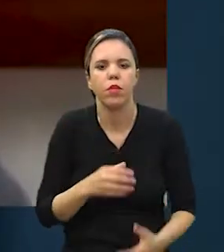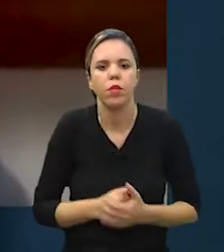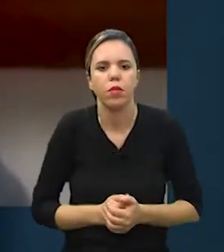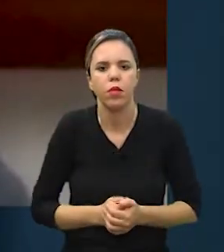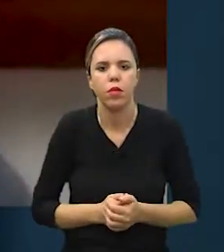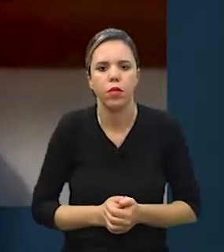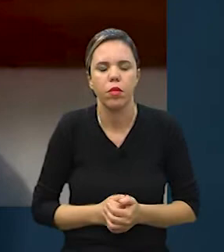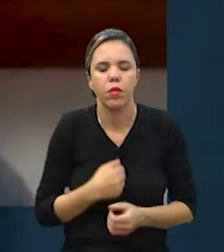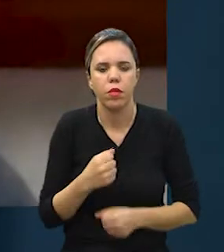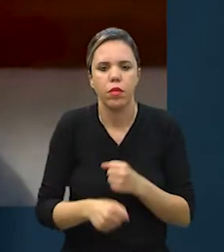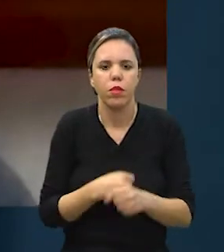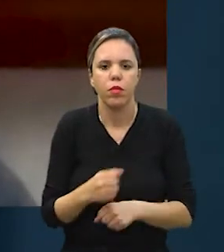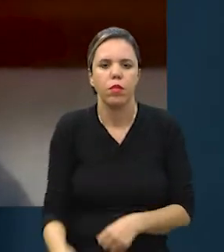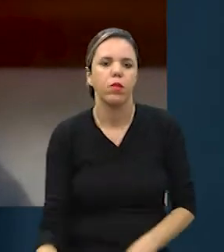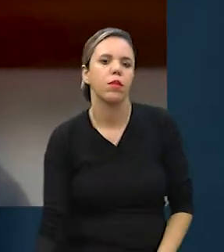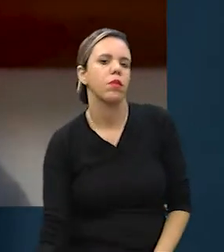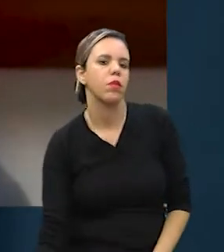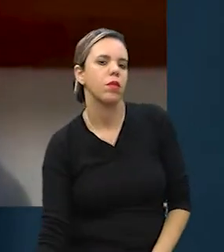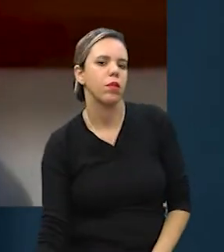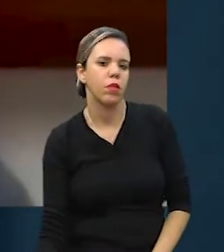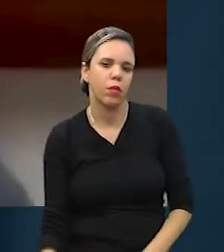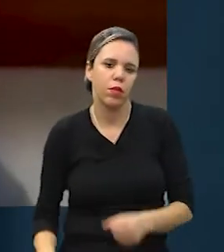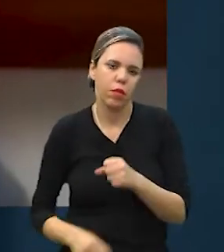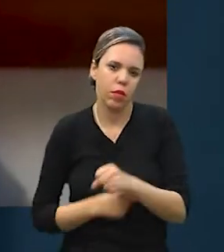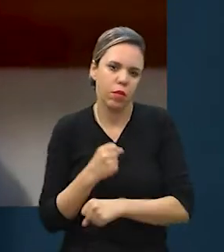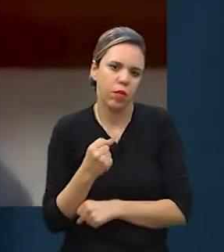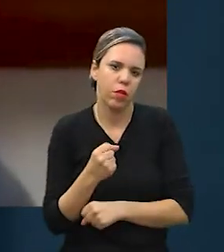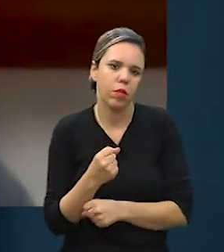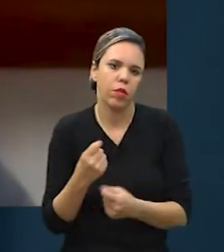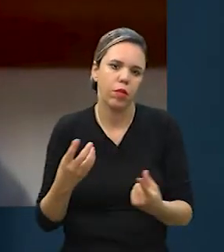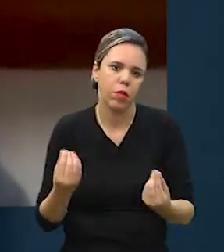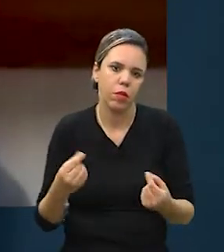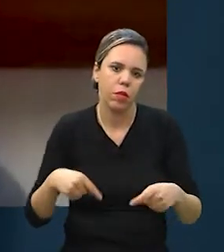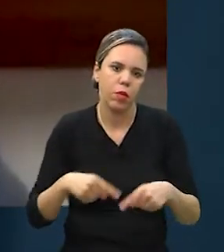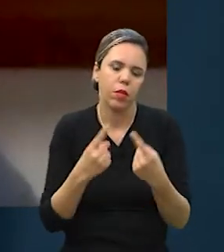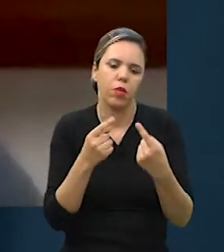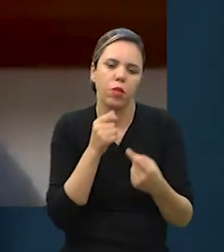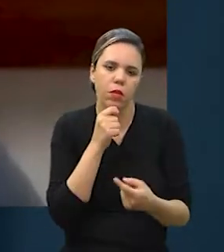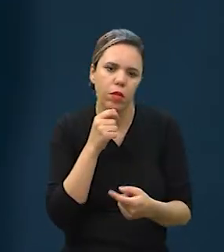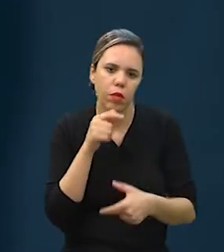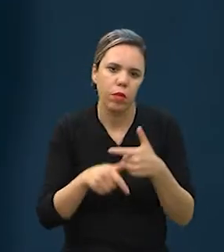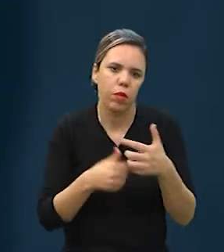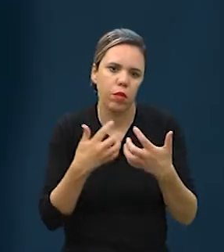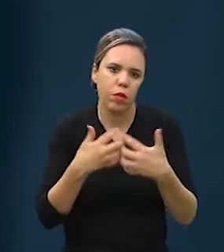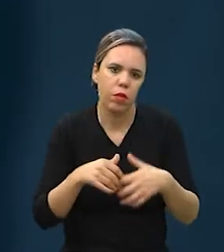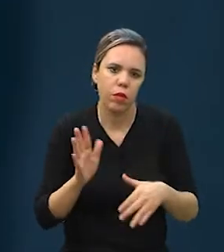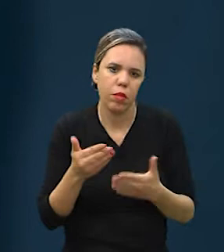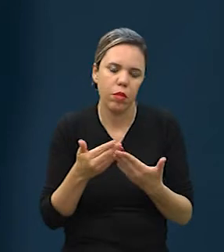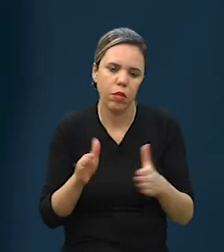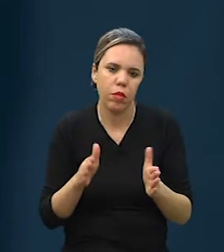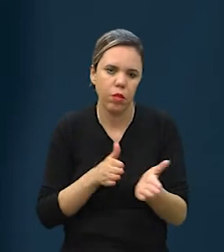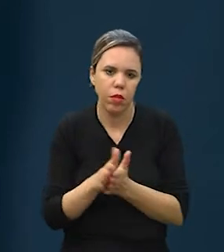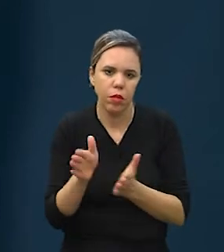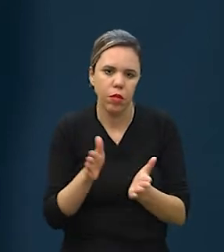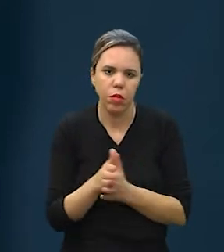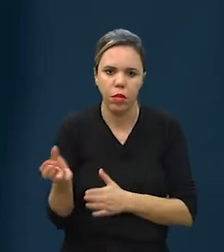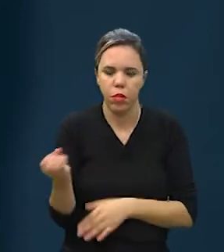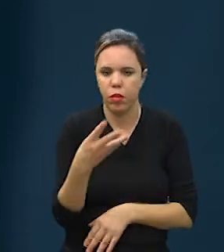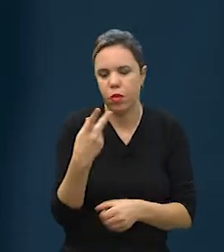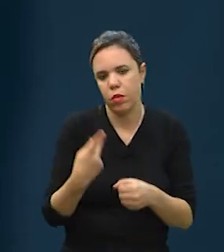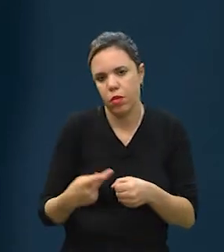Legal. O ano de 2021 vai ser um ano de, sem dúvida, muitos desafios. Então, nós estamos já lançando